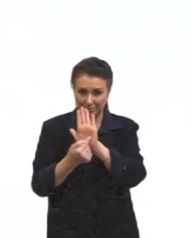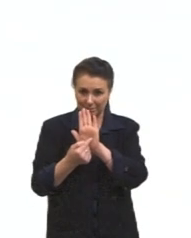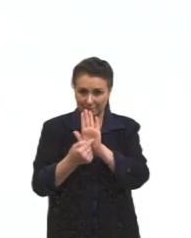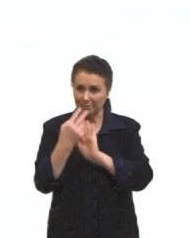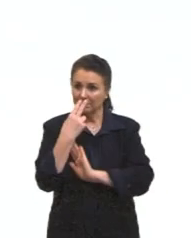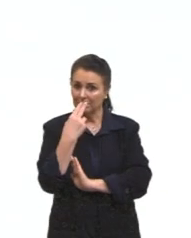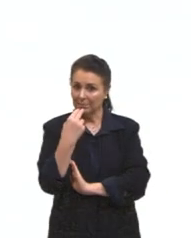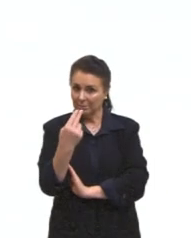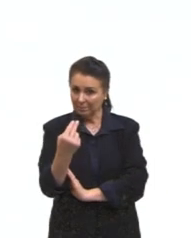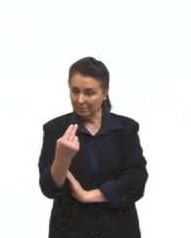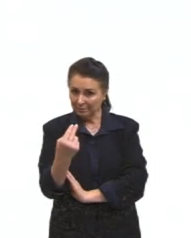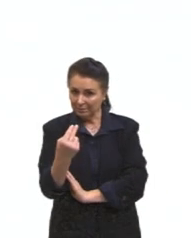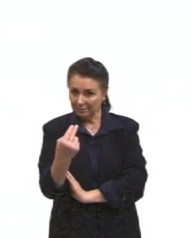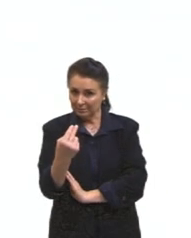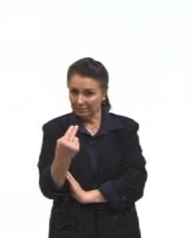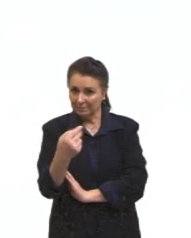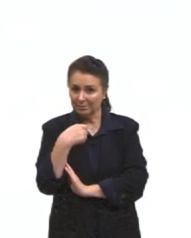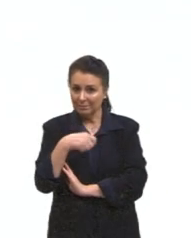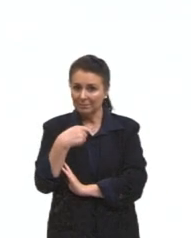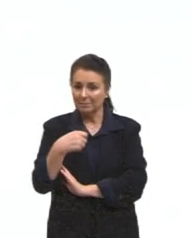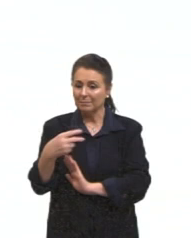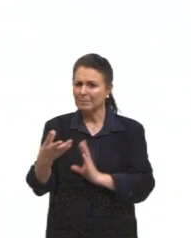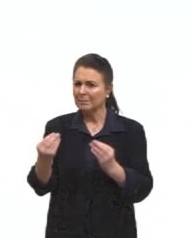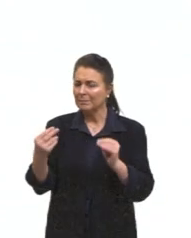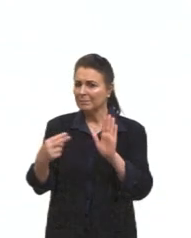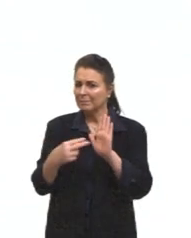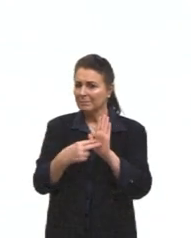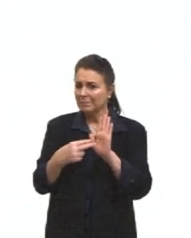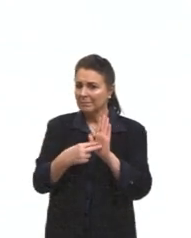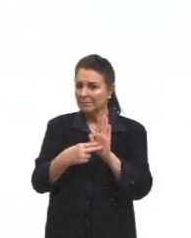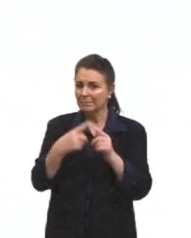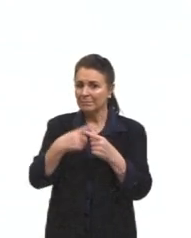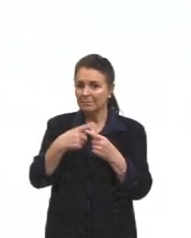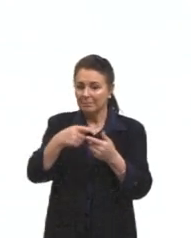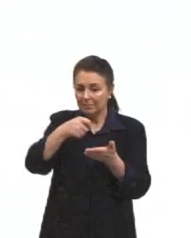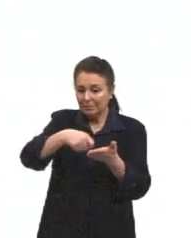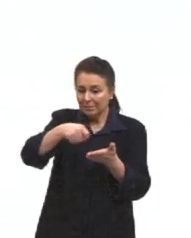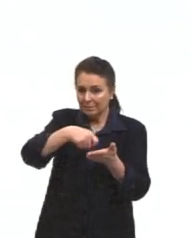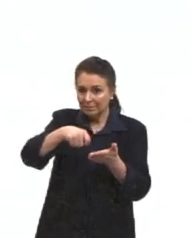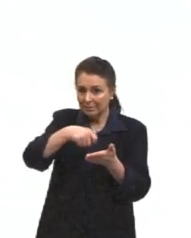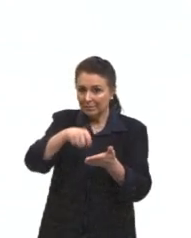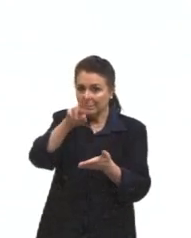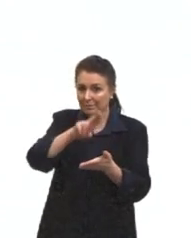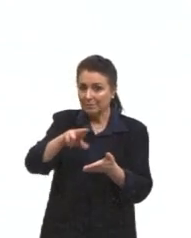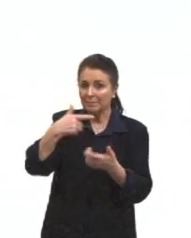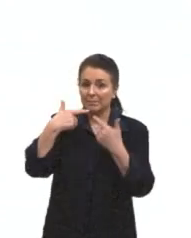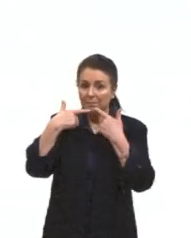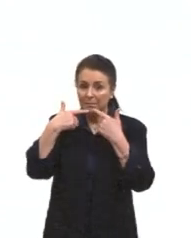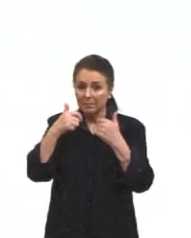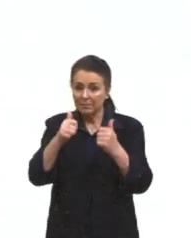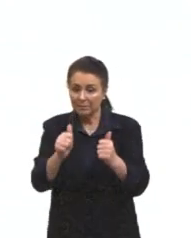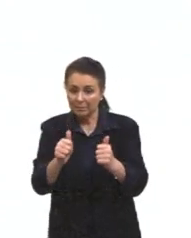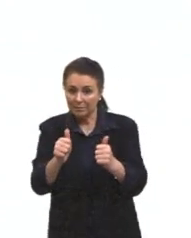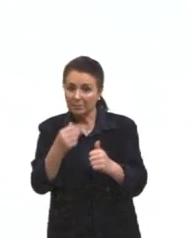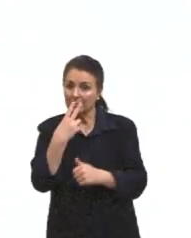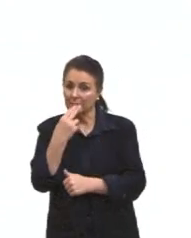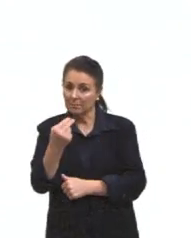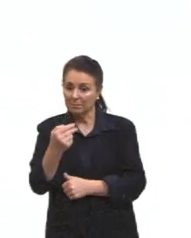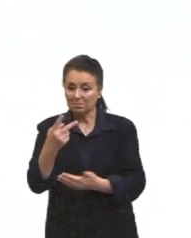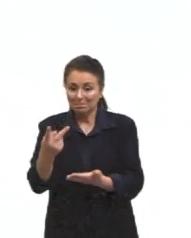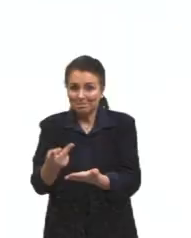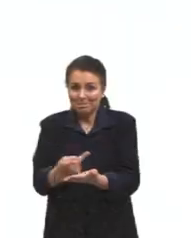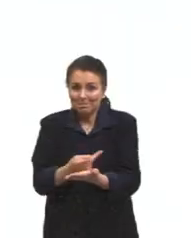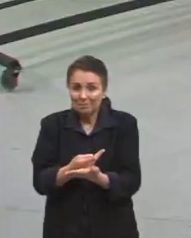eu coloquei, nós precisamos nos atentar, porque às vezes nós escrevemos em língua inglesa errado, né? Nós